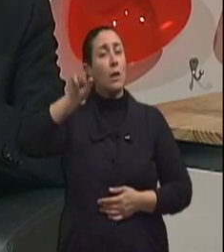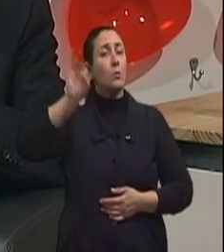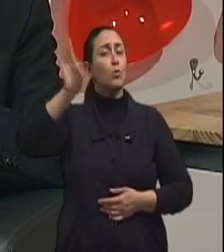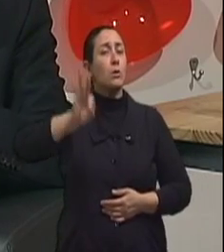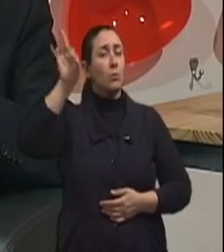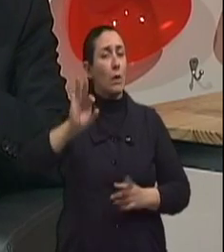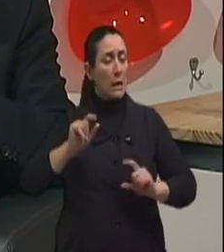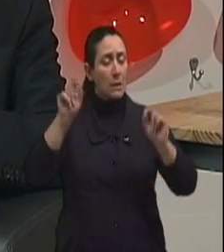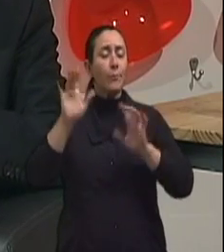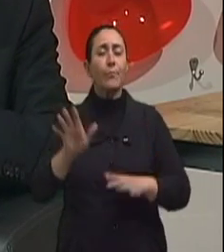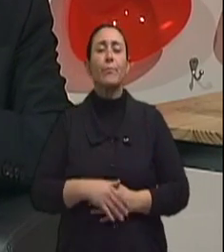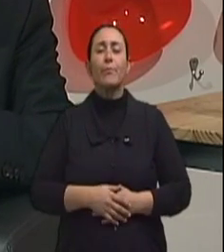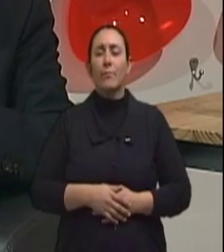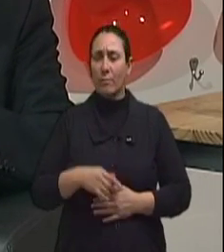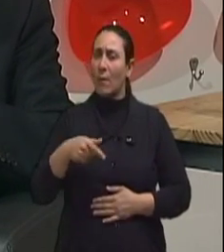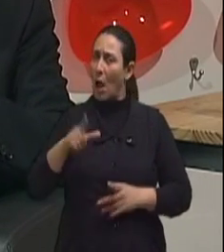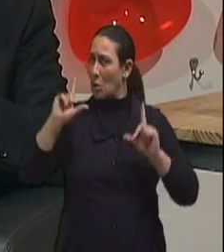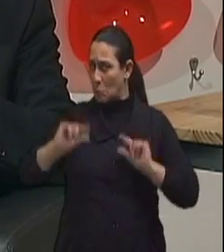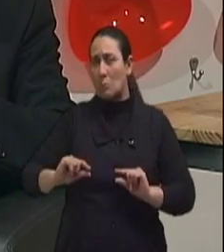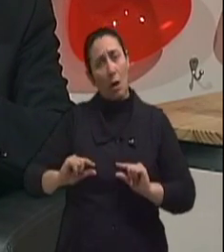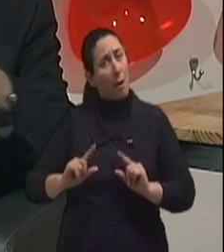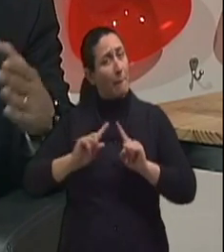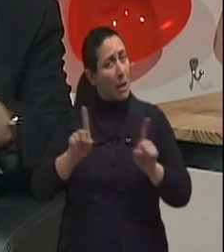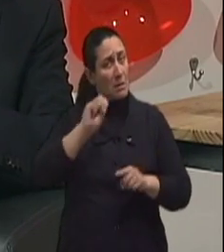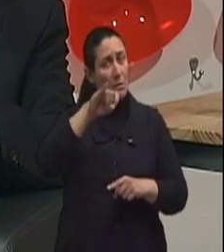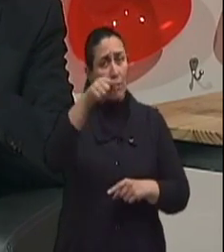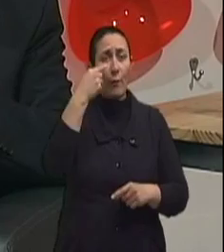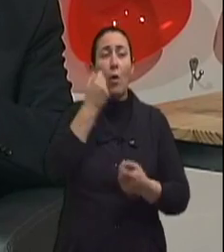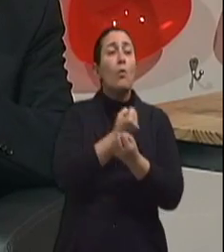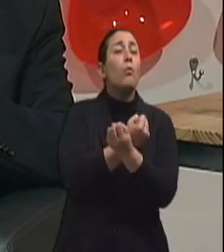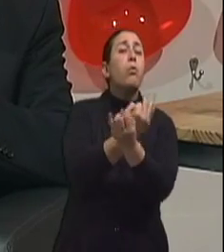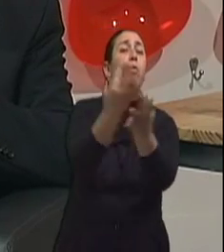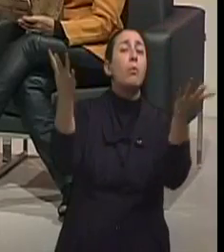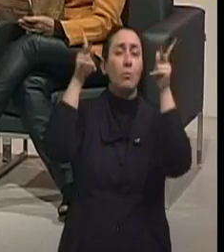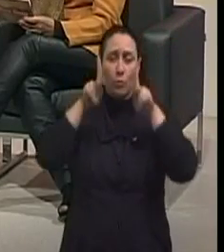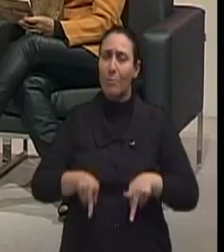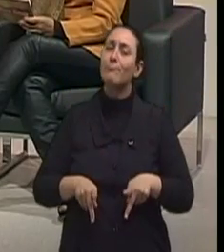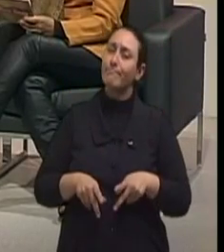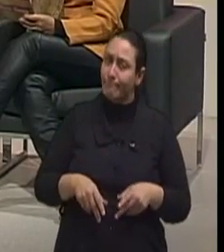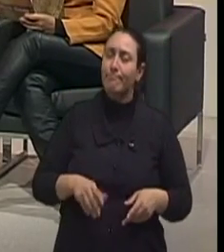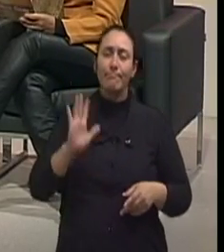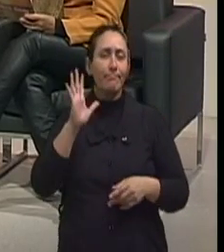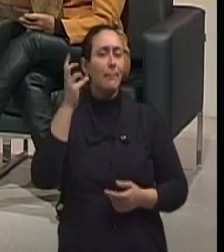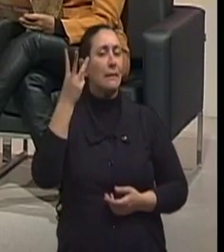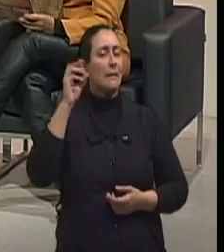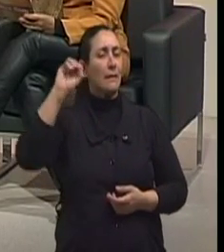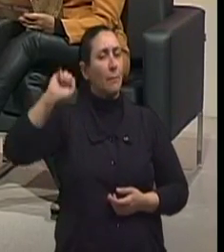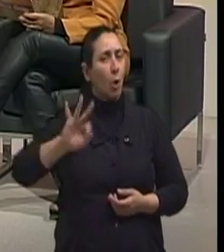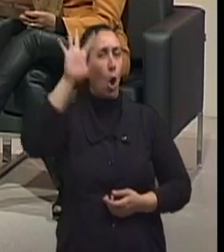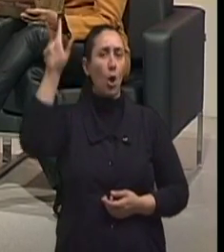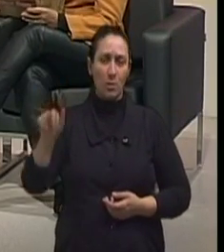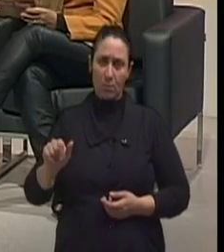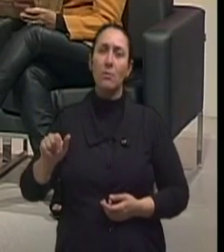um específico. É baixa essa diminuição? É, mas se a gente pensar em população, como tu dissesse assim, de 30 milhões de casos, poupar